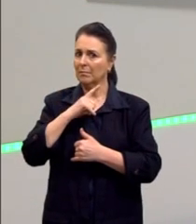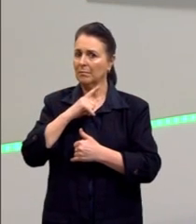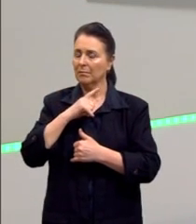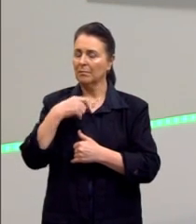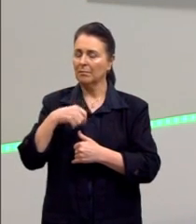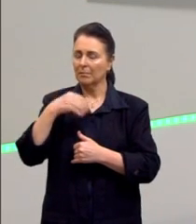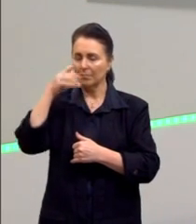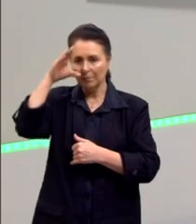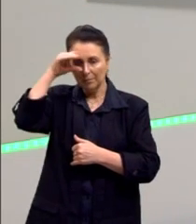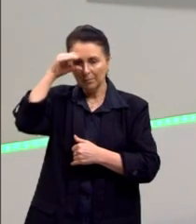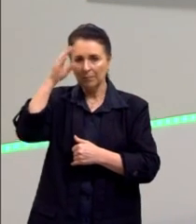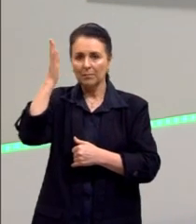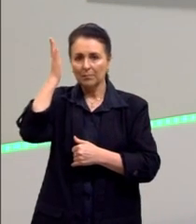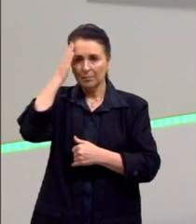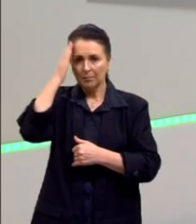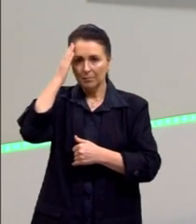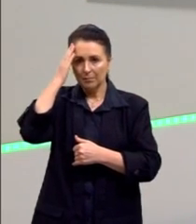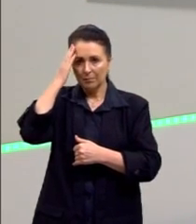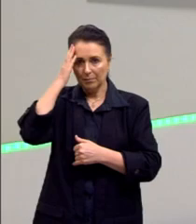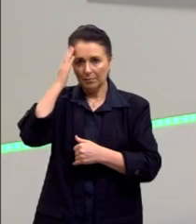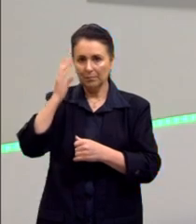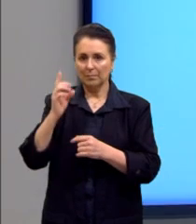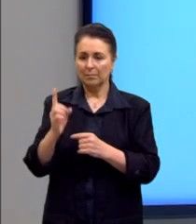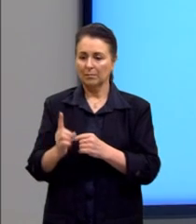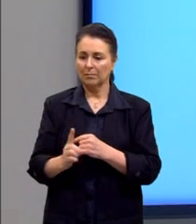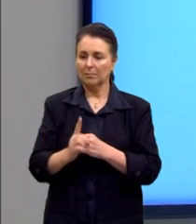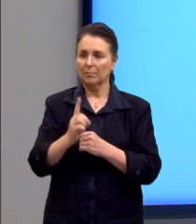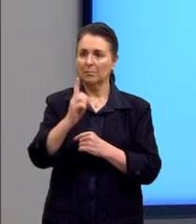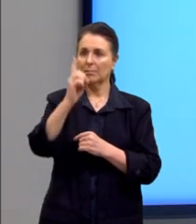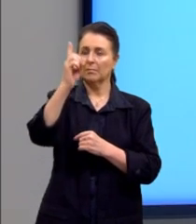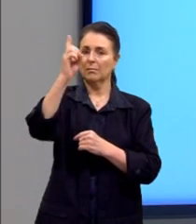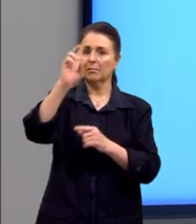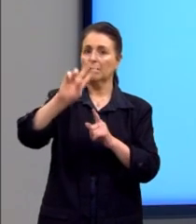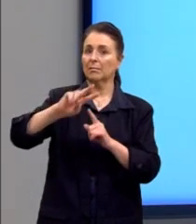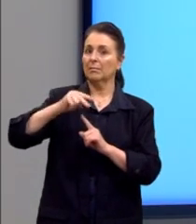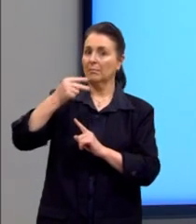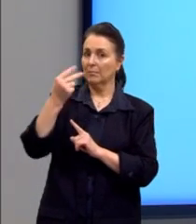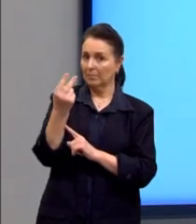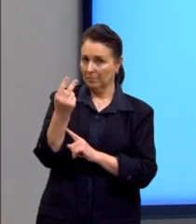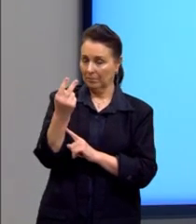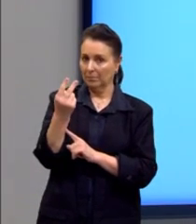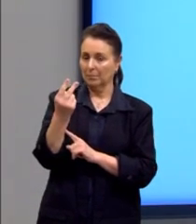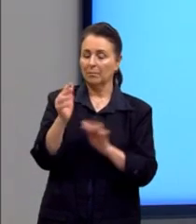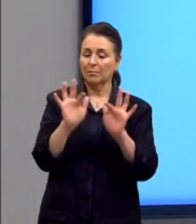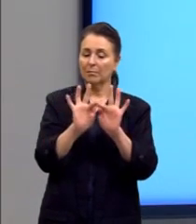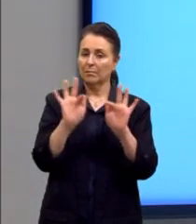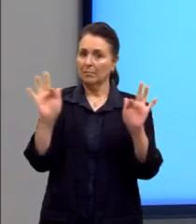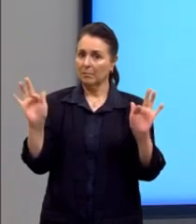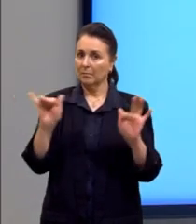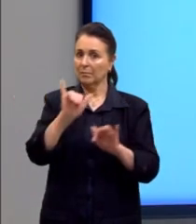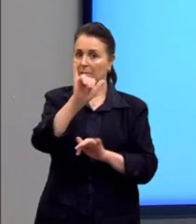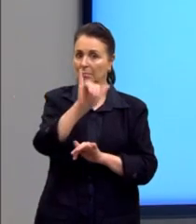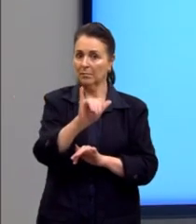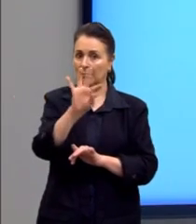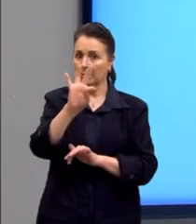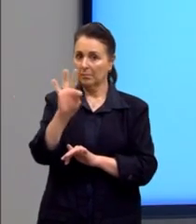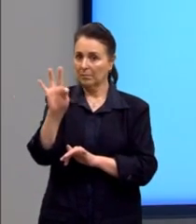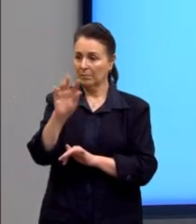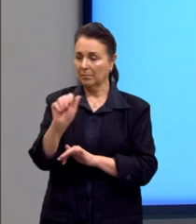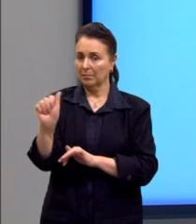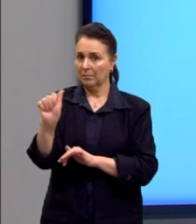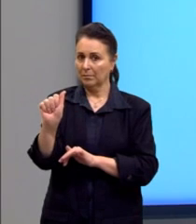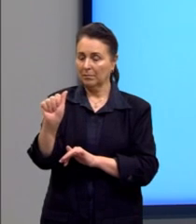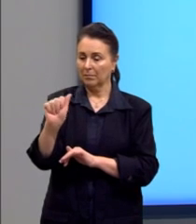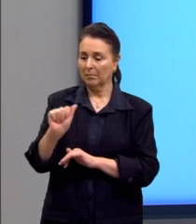Já sabemos que é um crescimento exponencial, sabemos a função, a função era Y de T sendo A